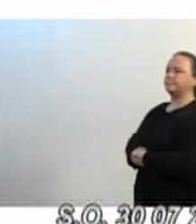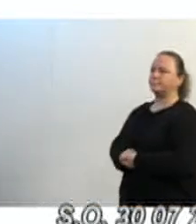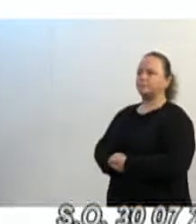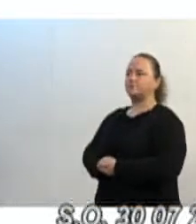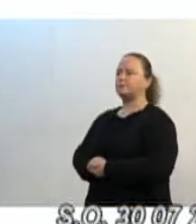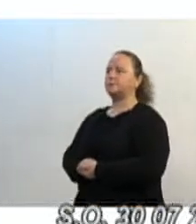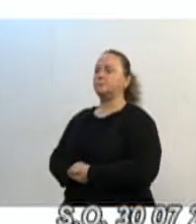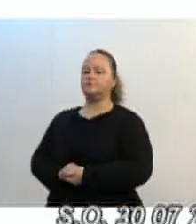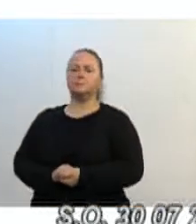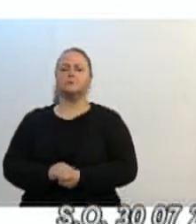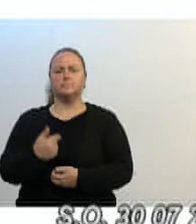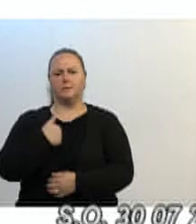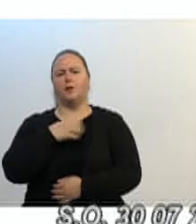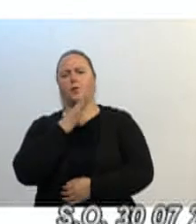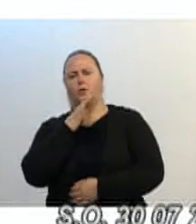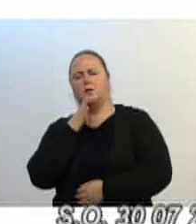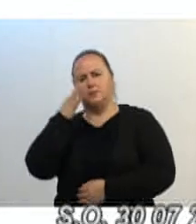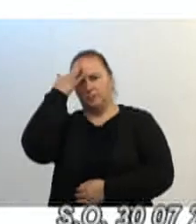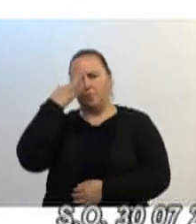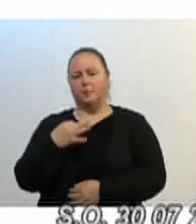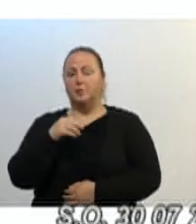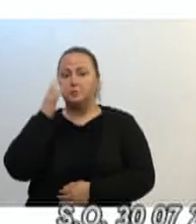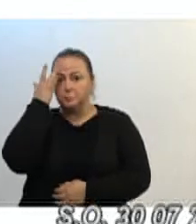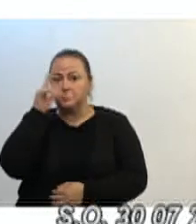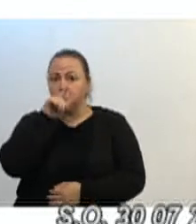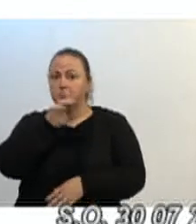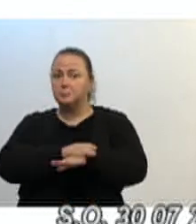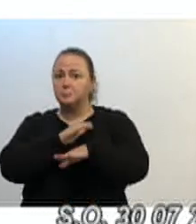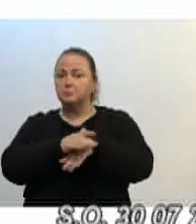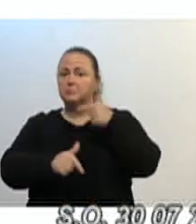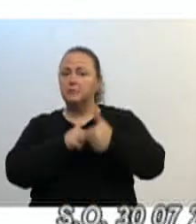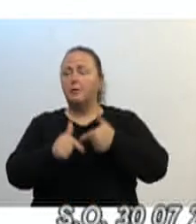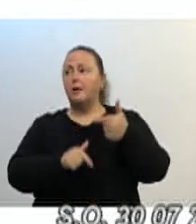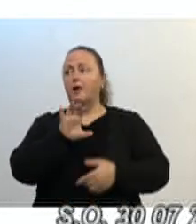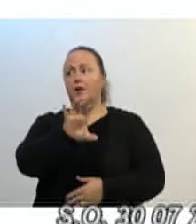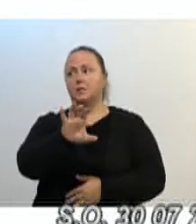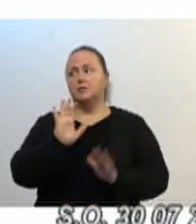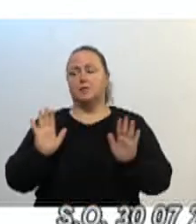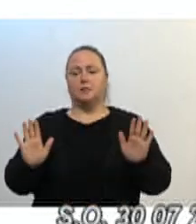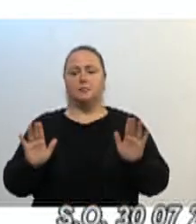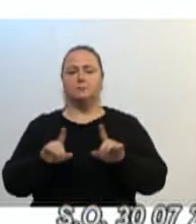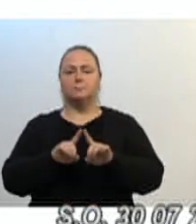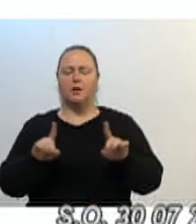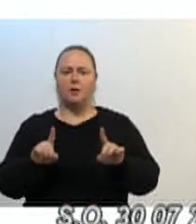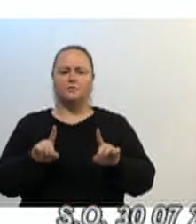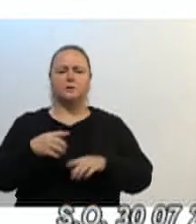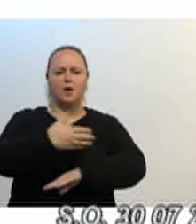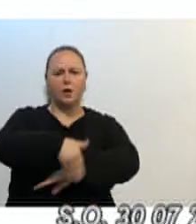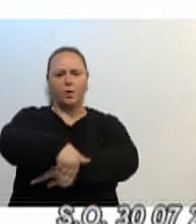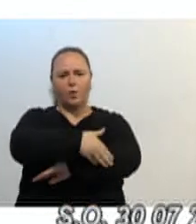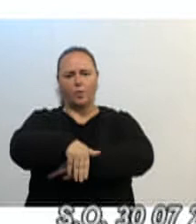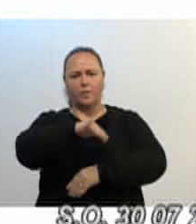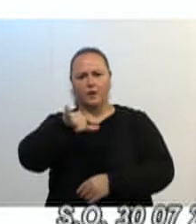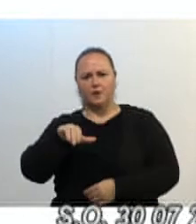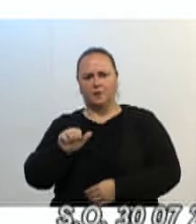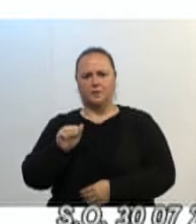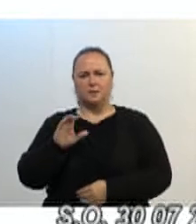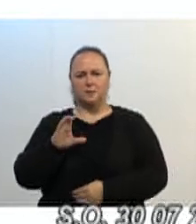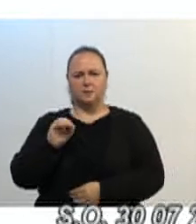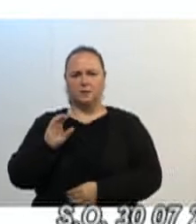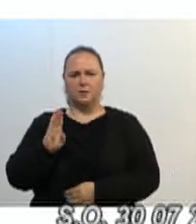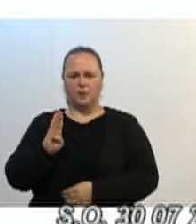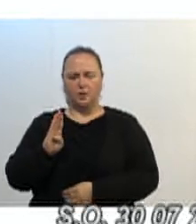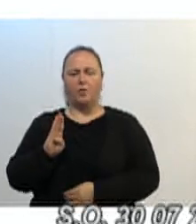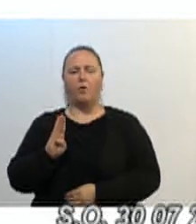senhor tem trabalhado. Não sabia que o senhor trabalhava dessa maneira. Não sabia. Na Jacó Vinícius eu tive essa experiência, na inauguração da ponte, na